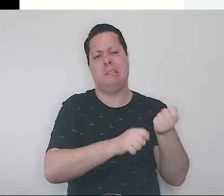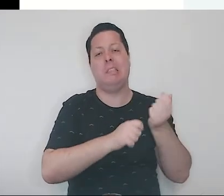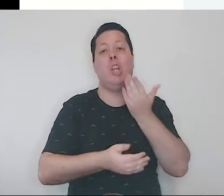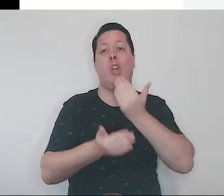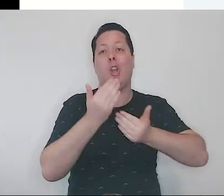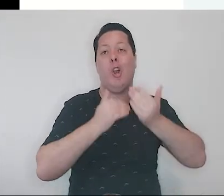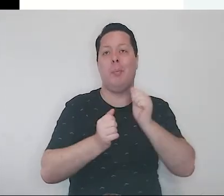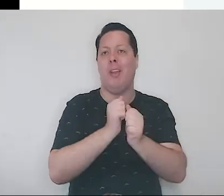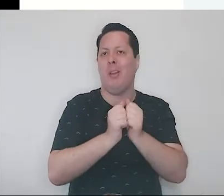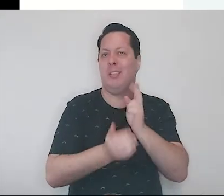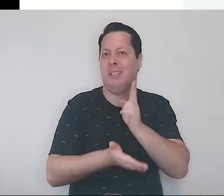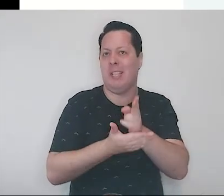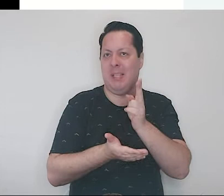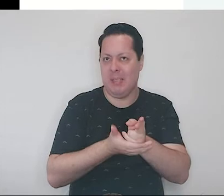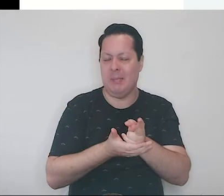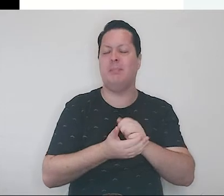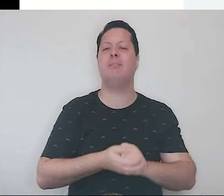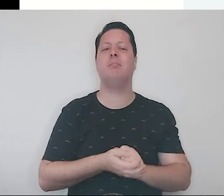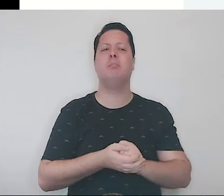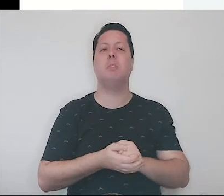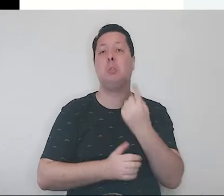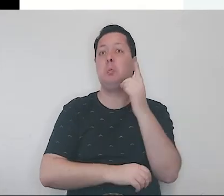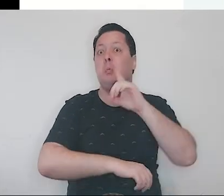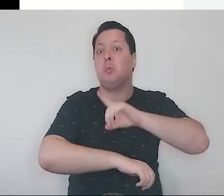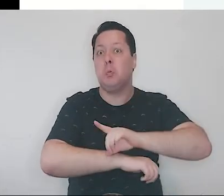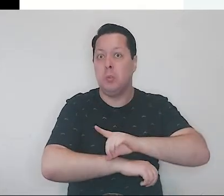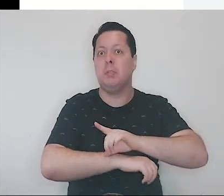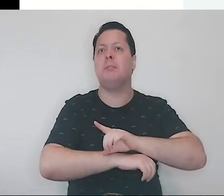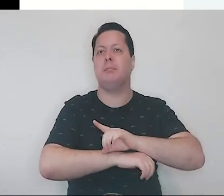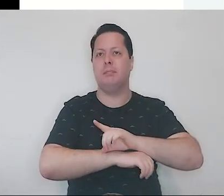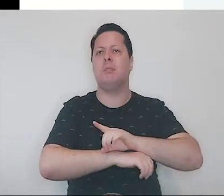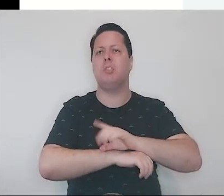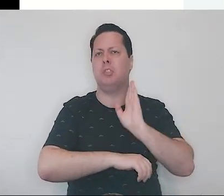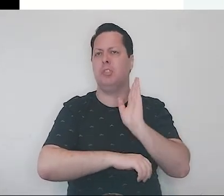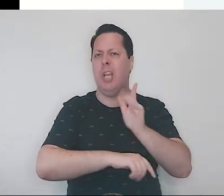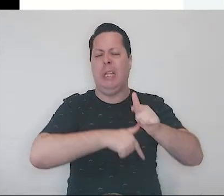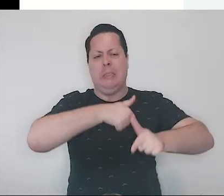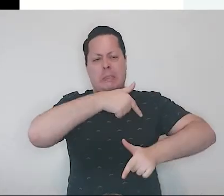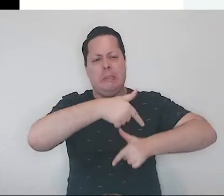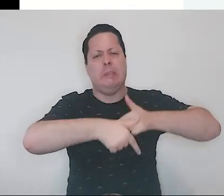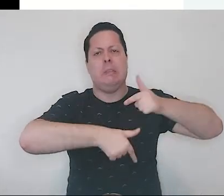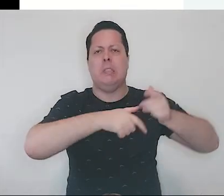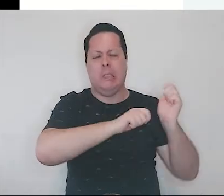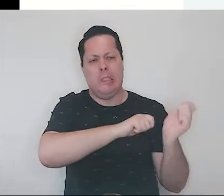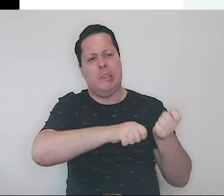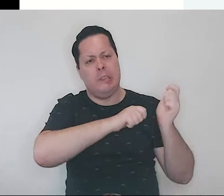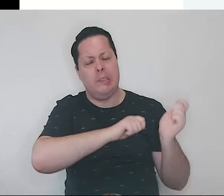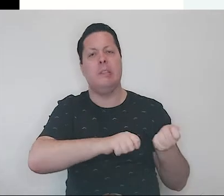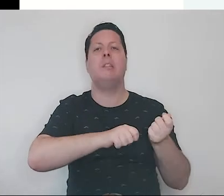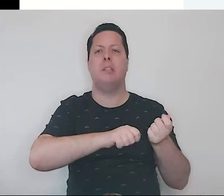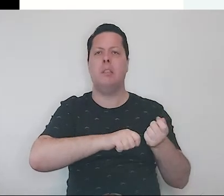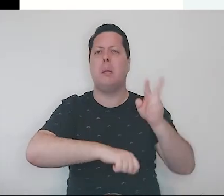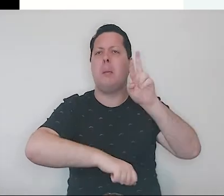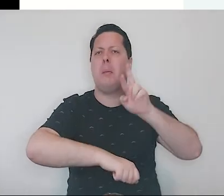E esse dia também, depois de muito trabalho, ao meio-dia